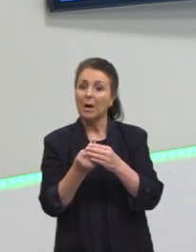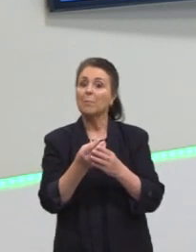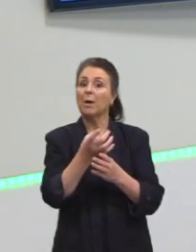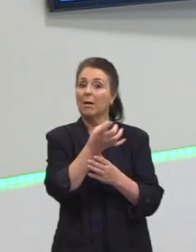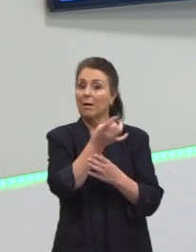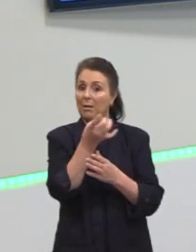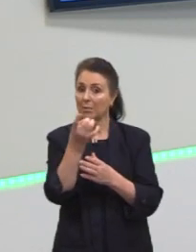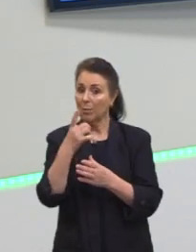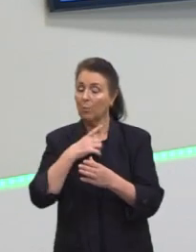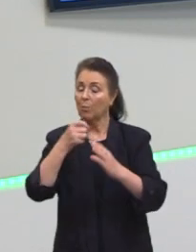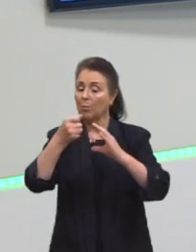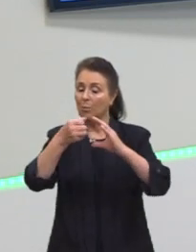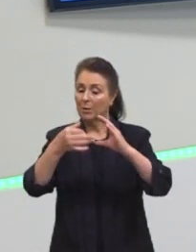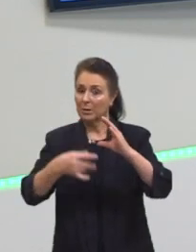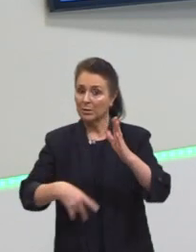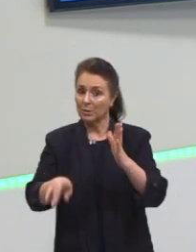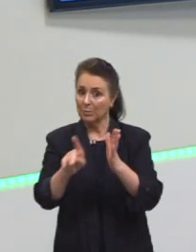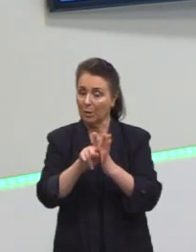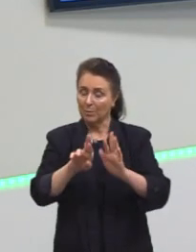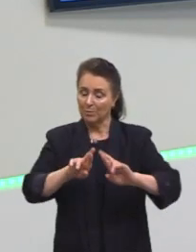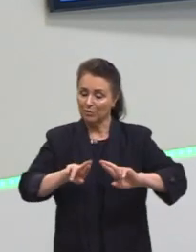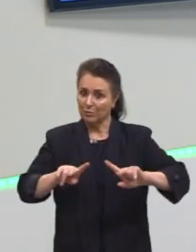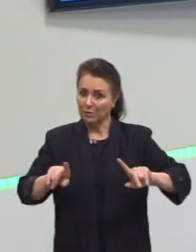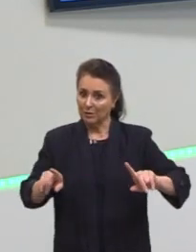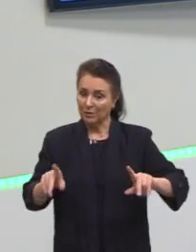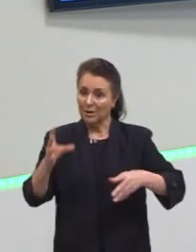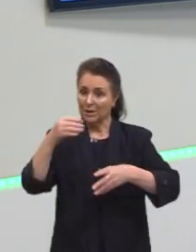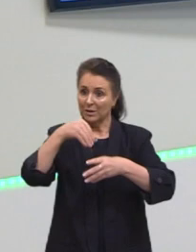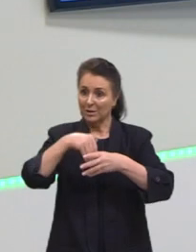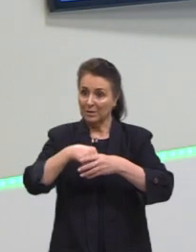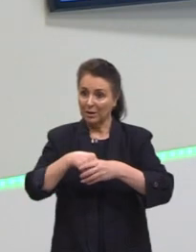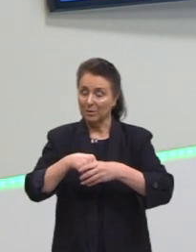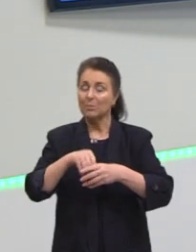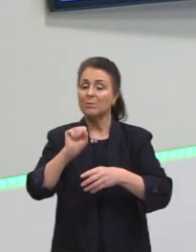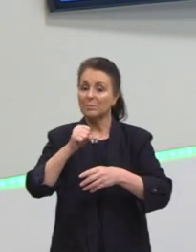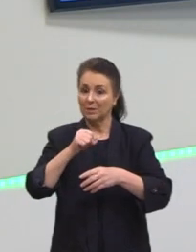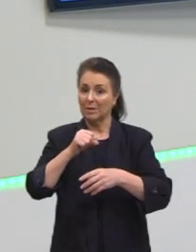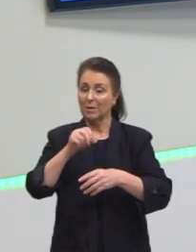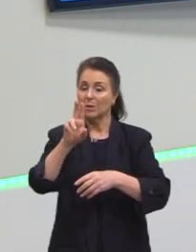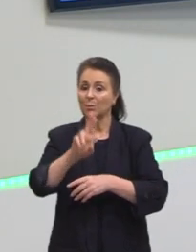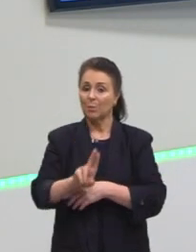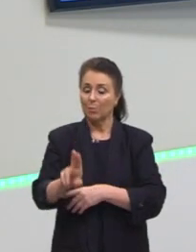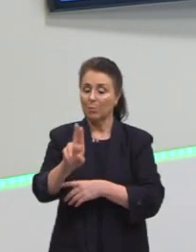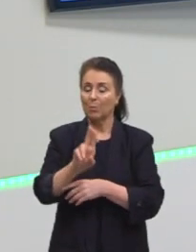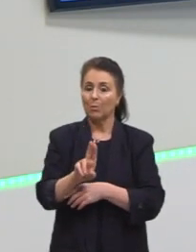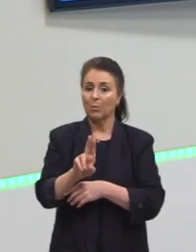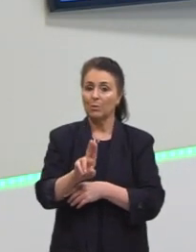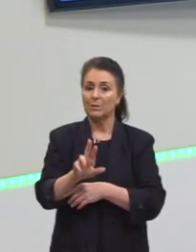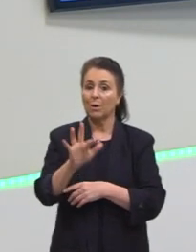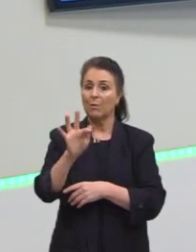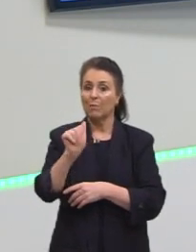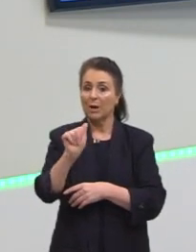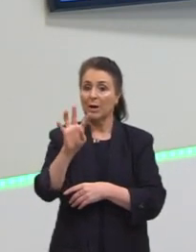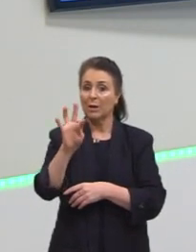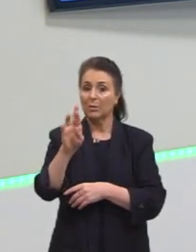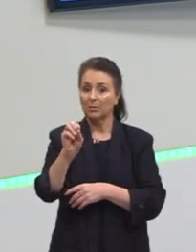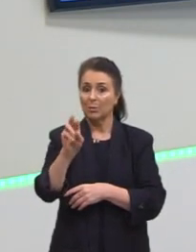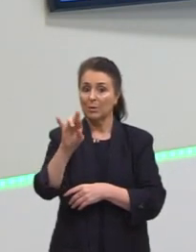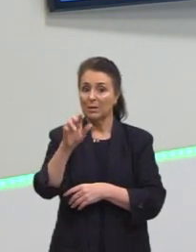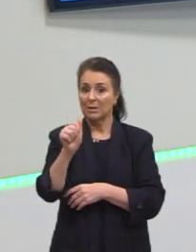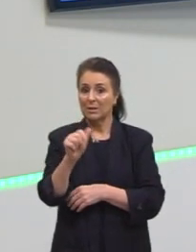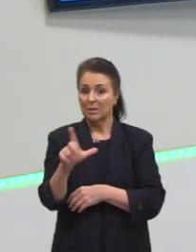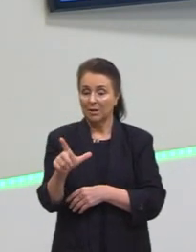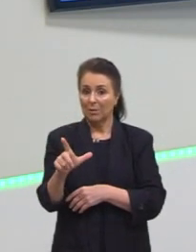característica diferente. Dentro deles, aí sim nós utilizamos o fatorial e o princípio